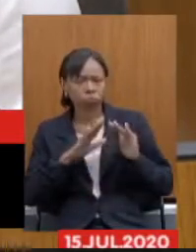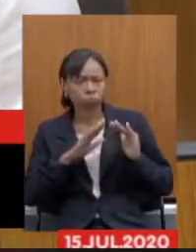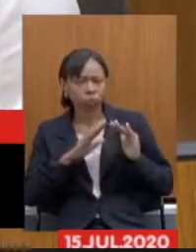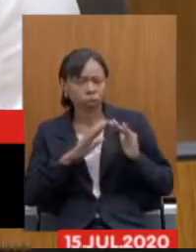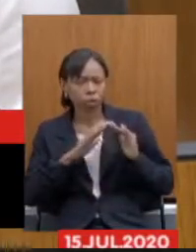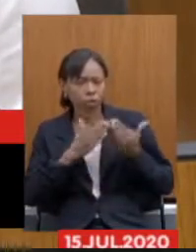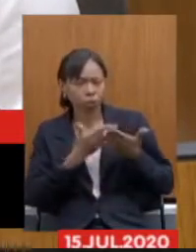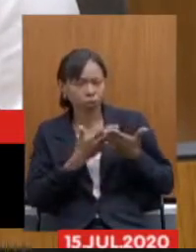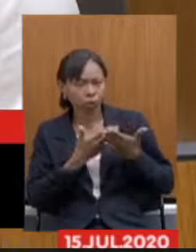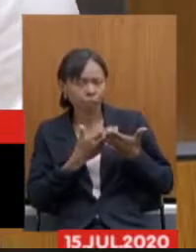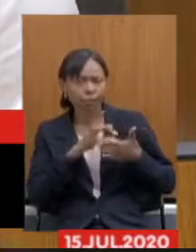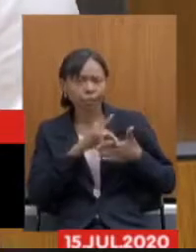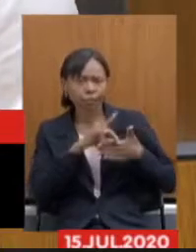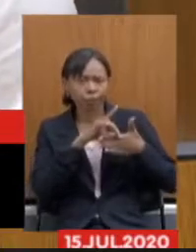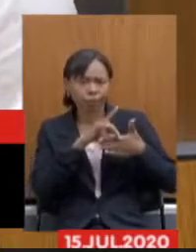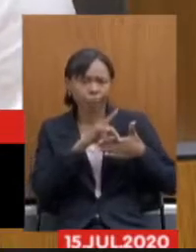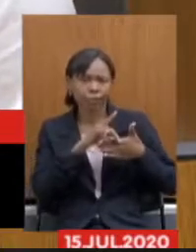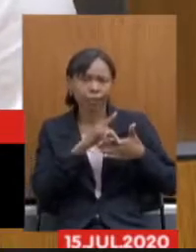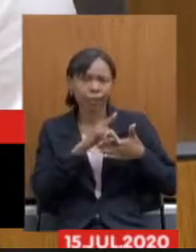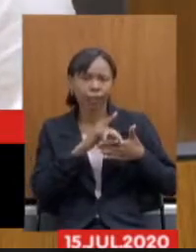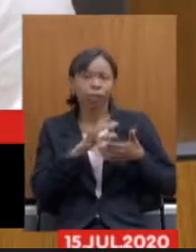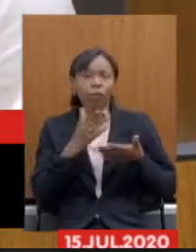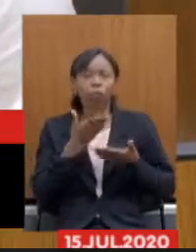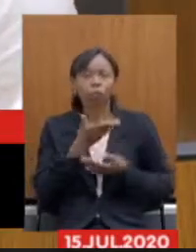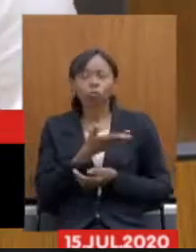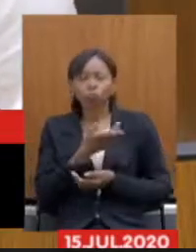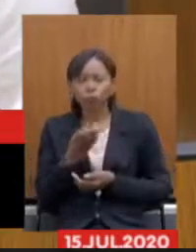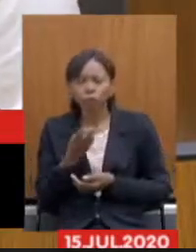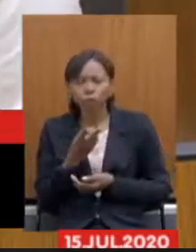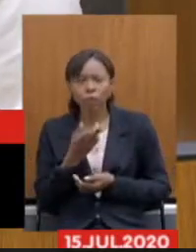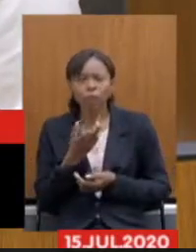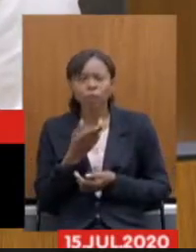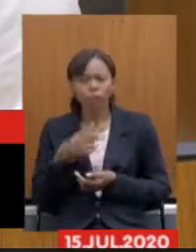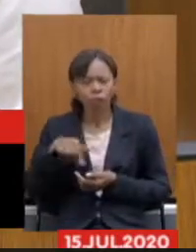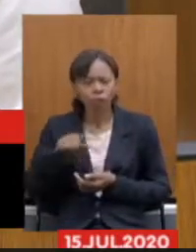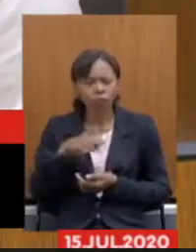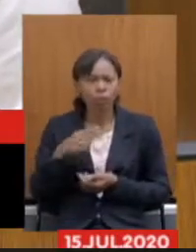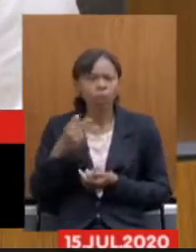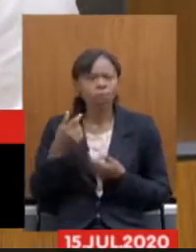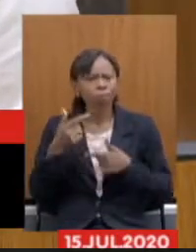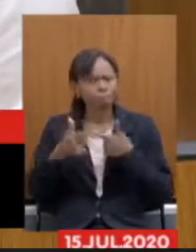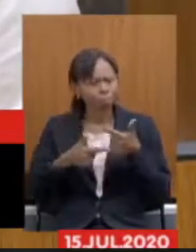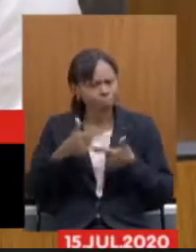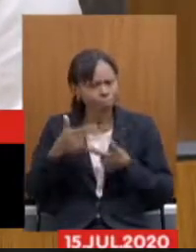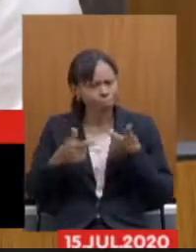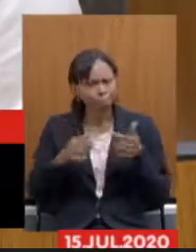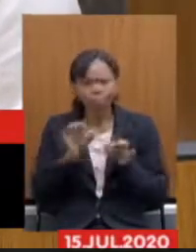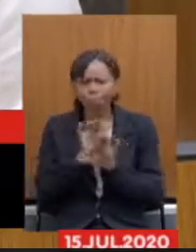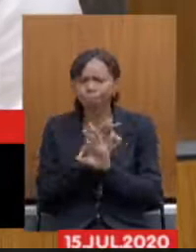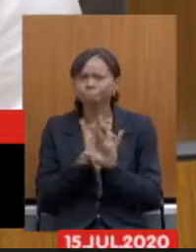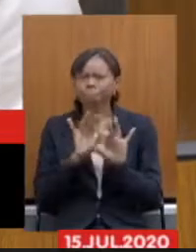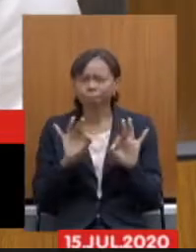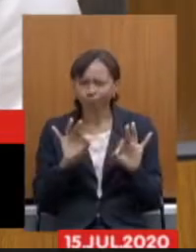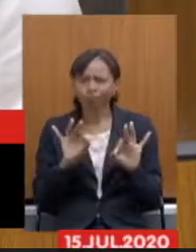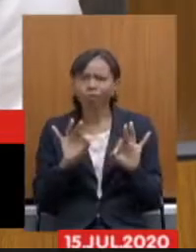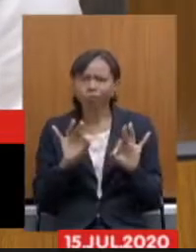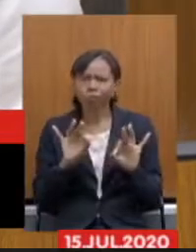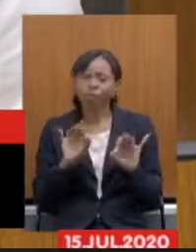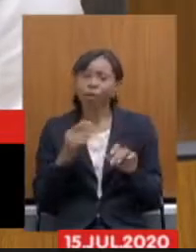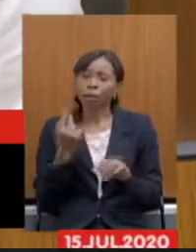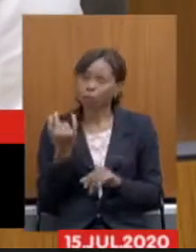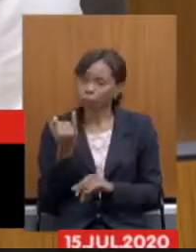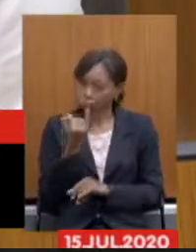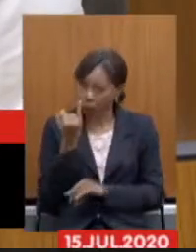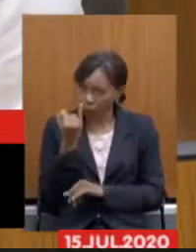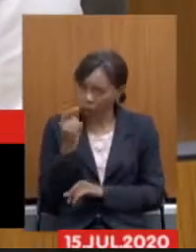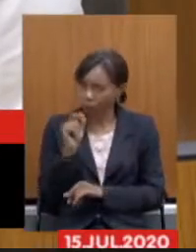deputado Gustavo Valadares eu acho que vocês estão fazendo sim um trabalho excepcional e é importante a gente valorizar